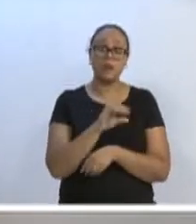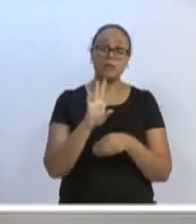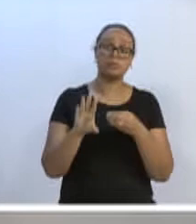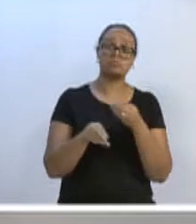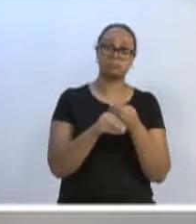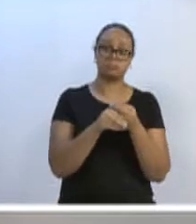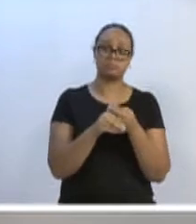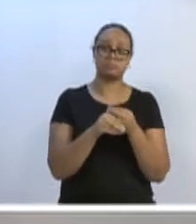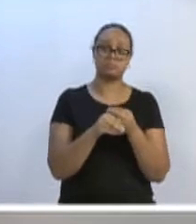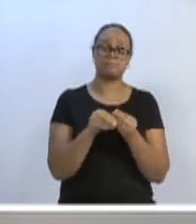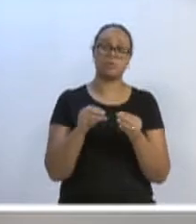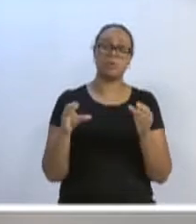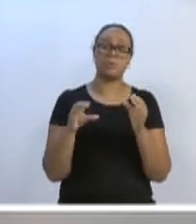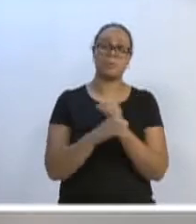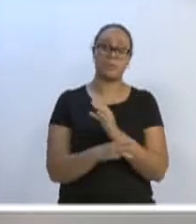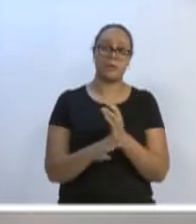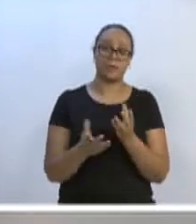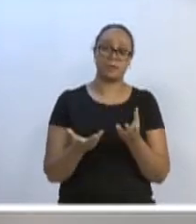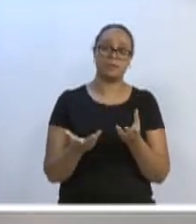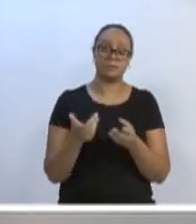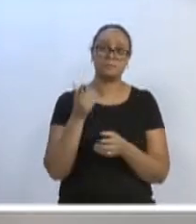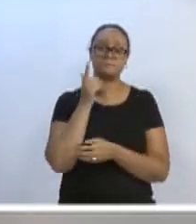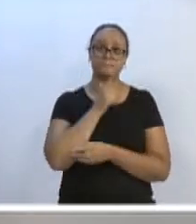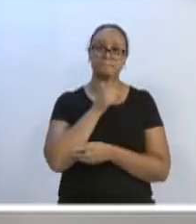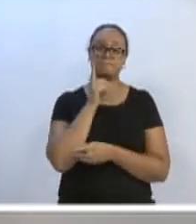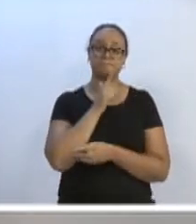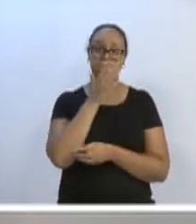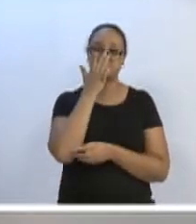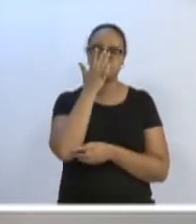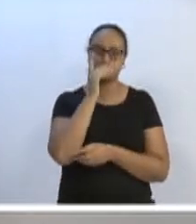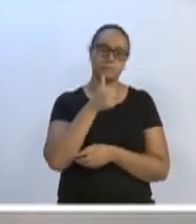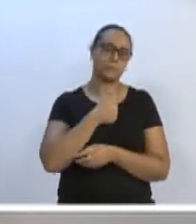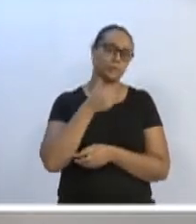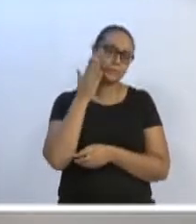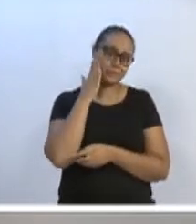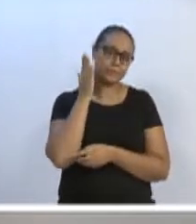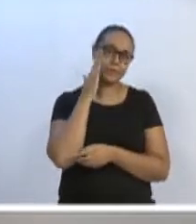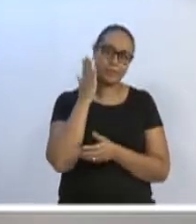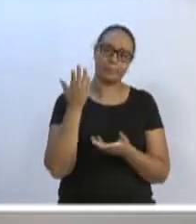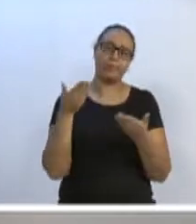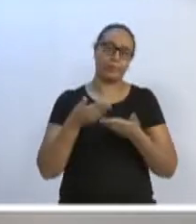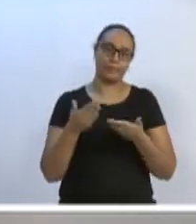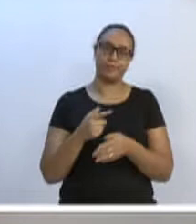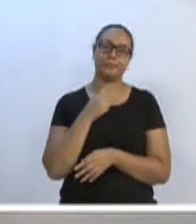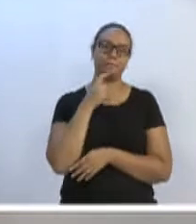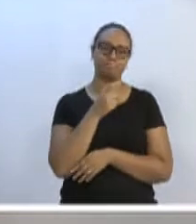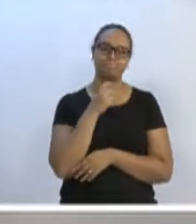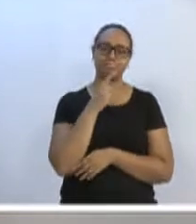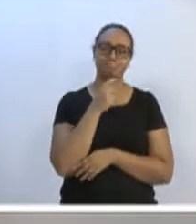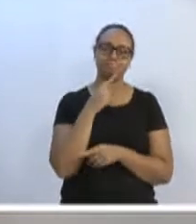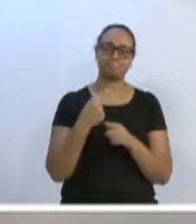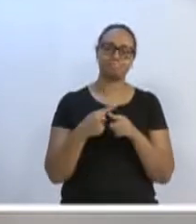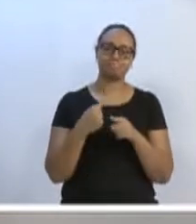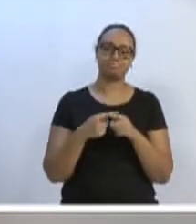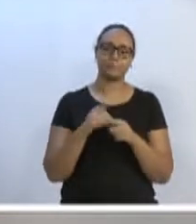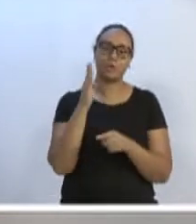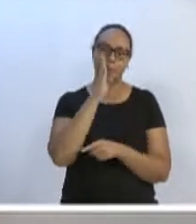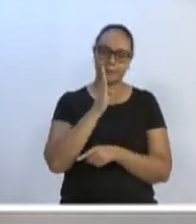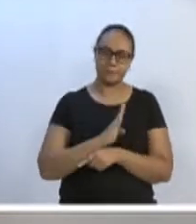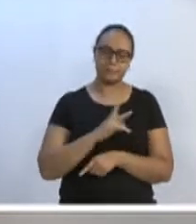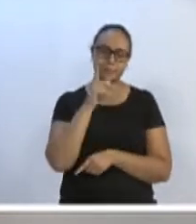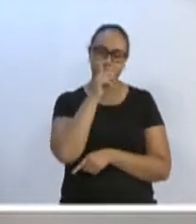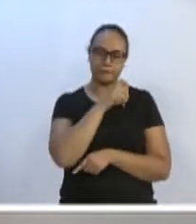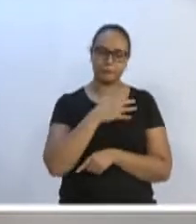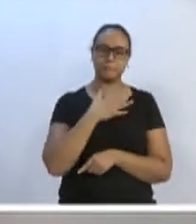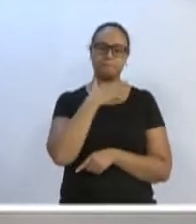coisa que nós sabemos que é totalmente fora de cogitação nesse momento econômico que nós estamos vivendo na